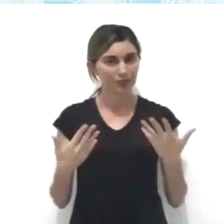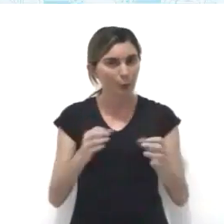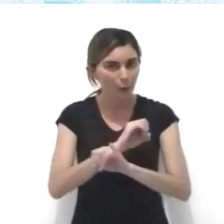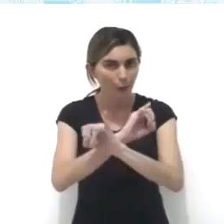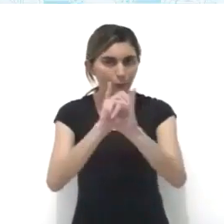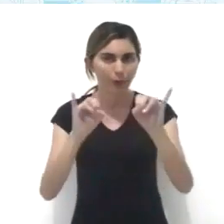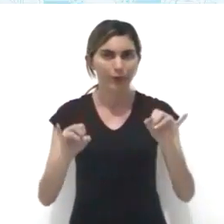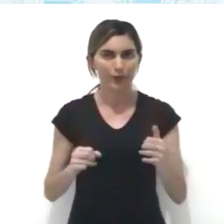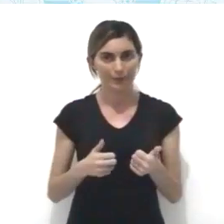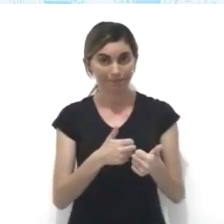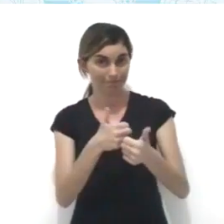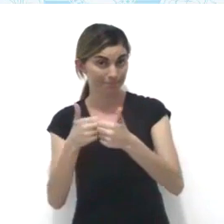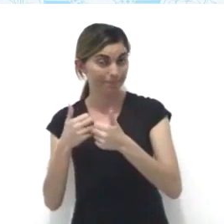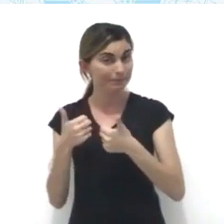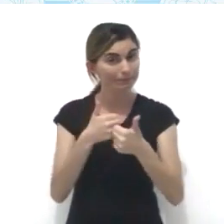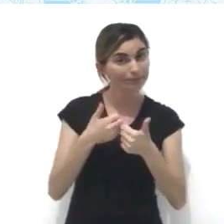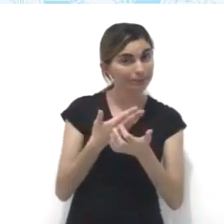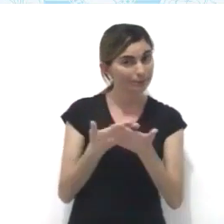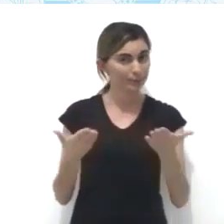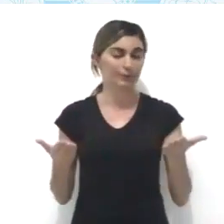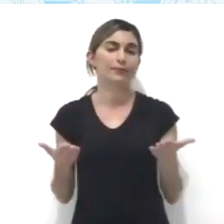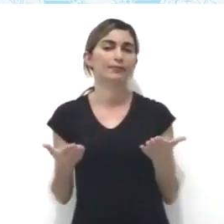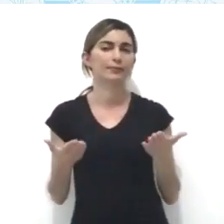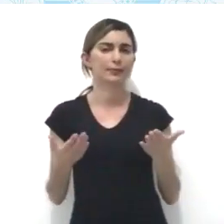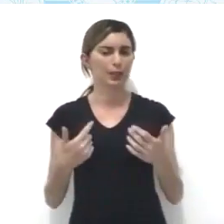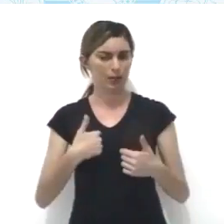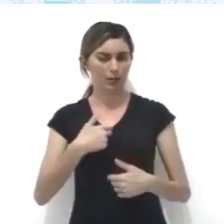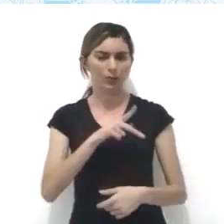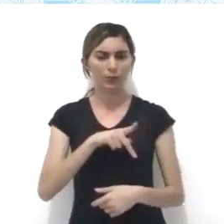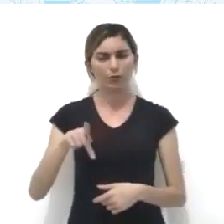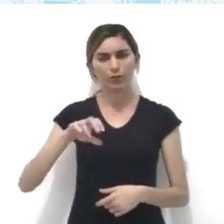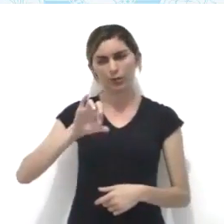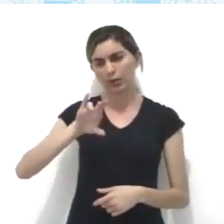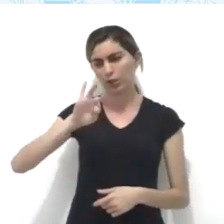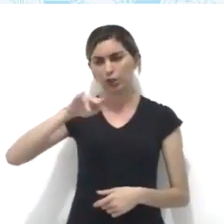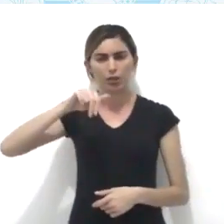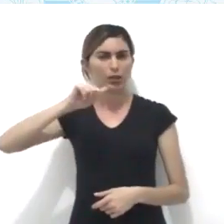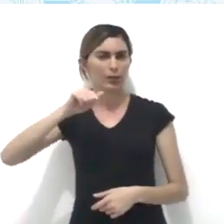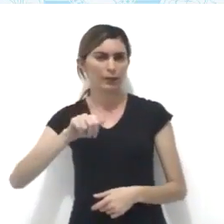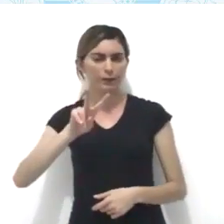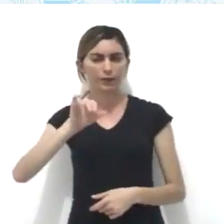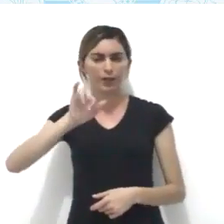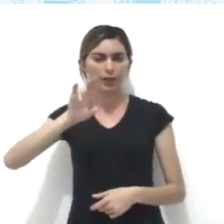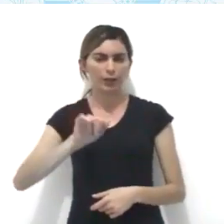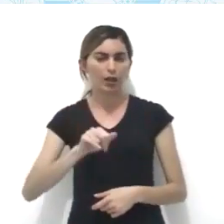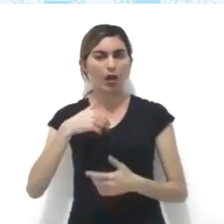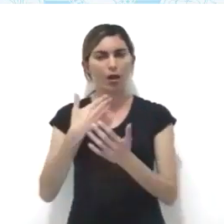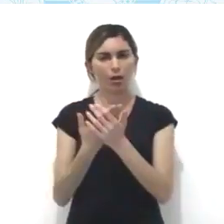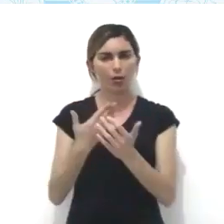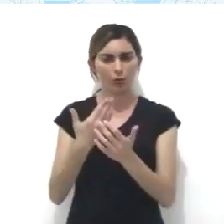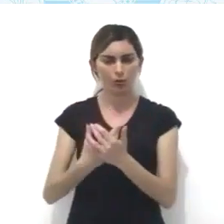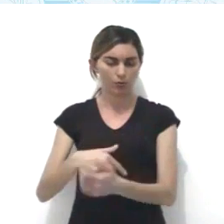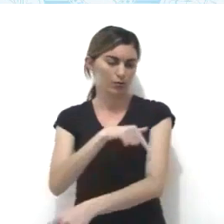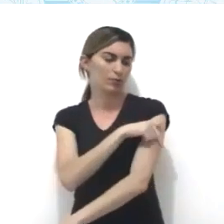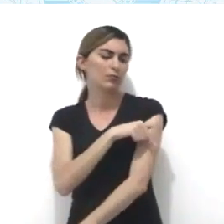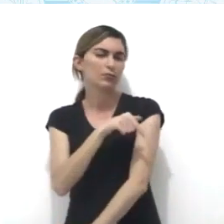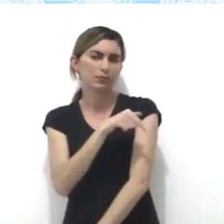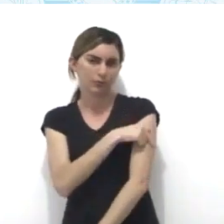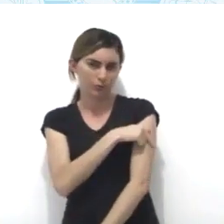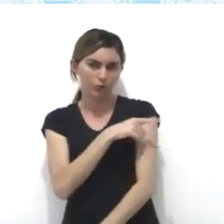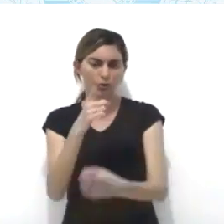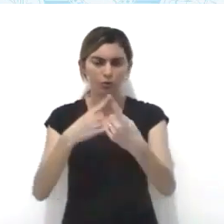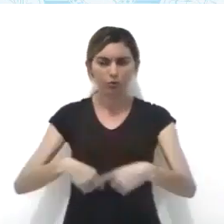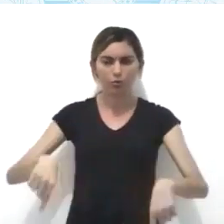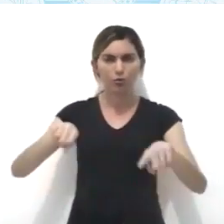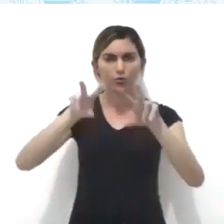Oi gente, tudo bem com vocês? Eu sou a professora Cristiana Vieira, essa é a aula para o sétimo ano